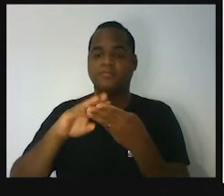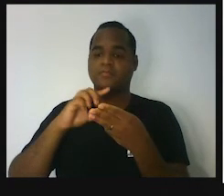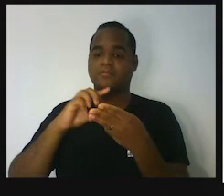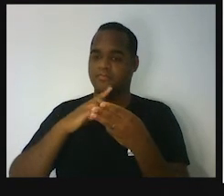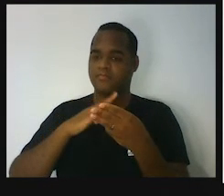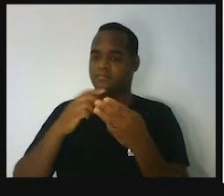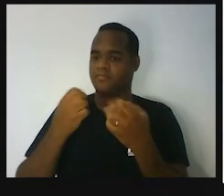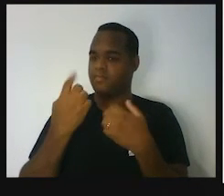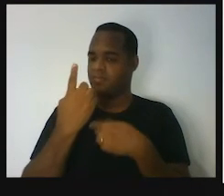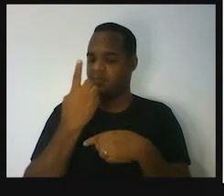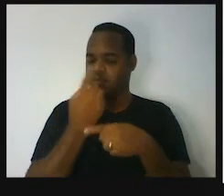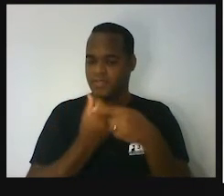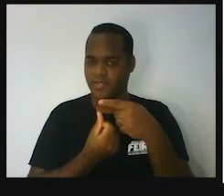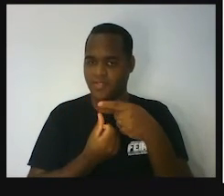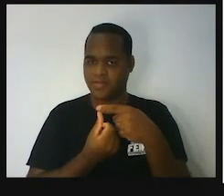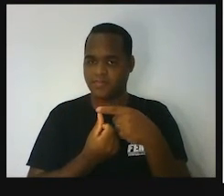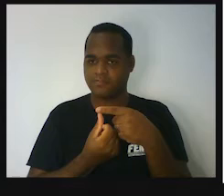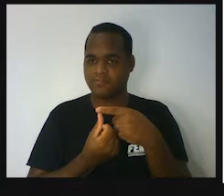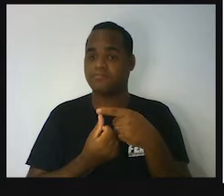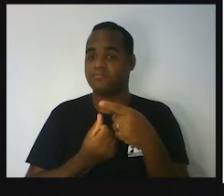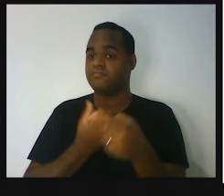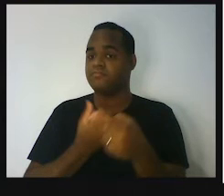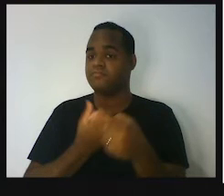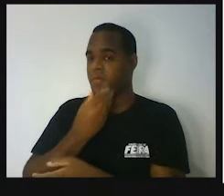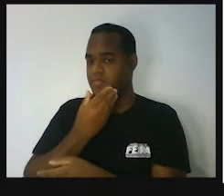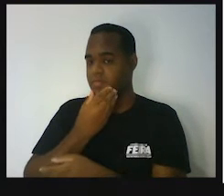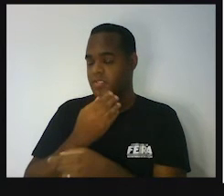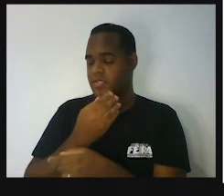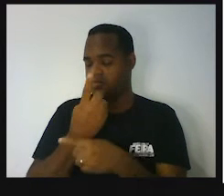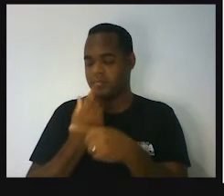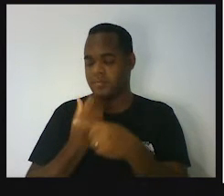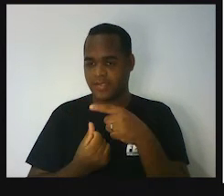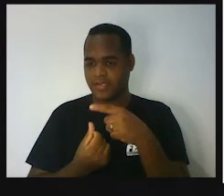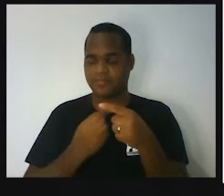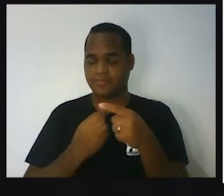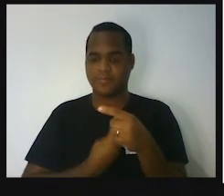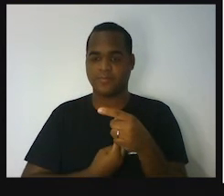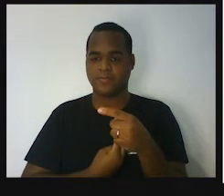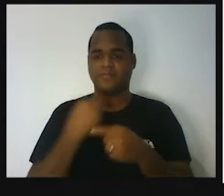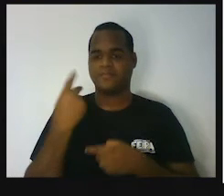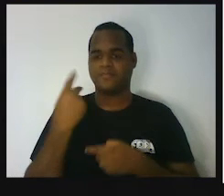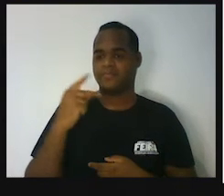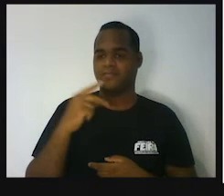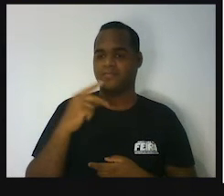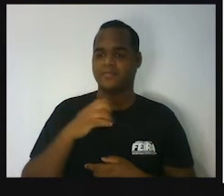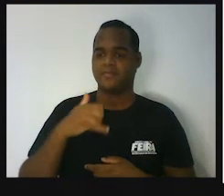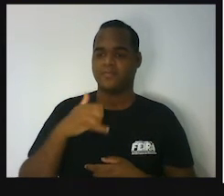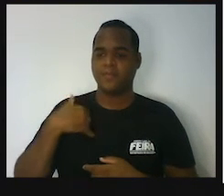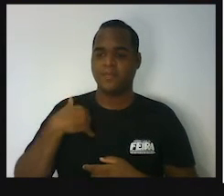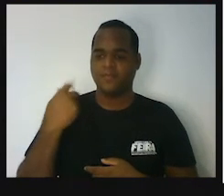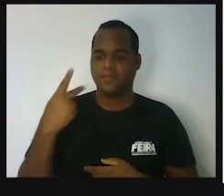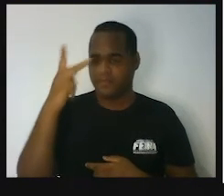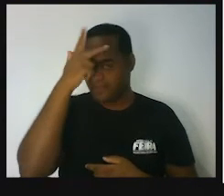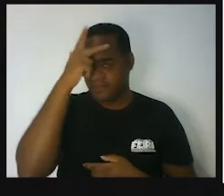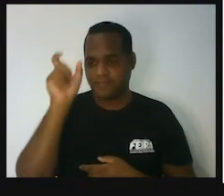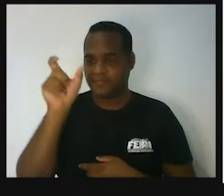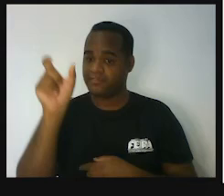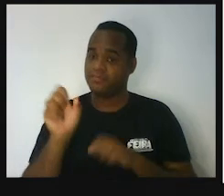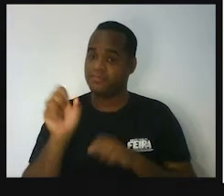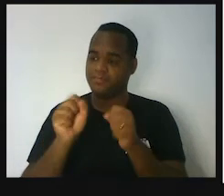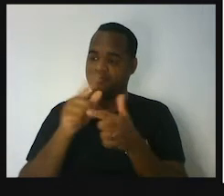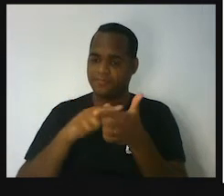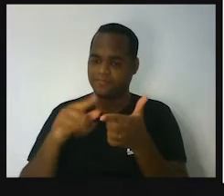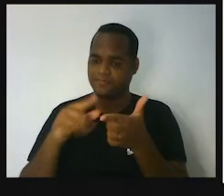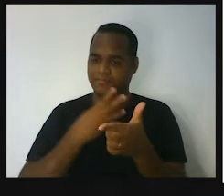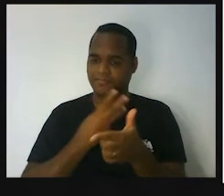sexto da sua vida como menino. Um sexto da sua vida significa a idade daquela pessoa dividida por três.